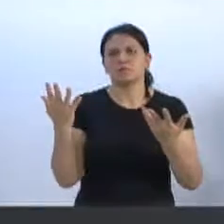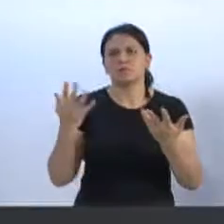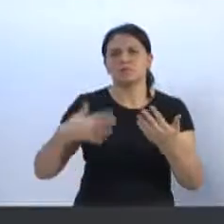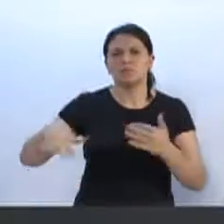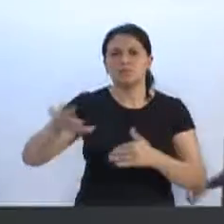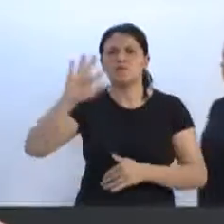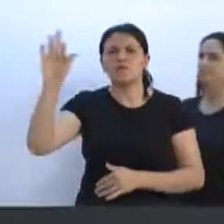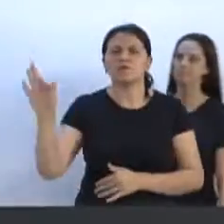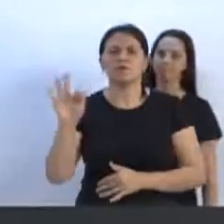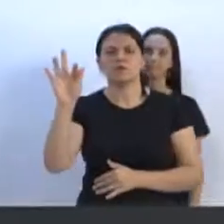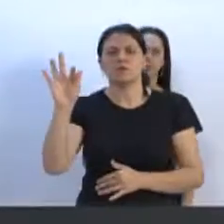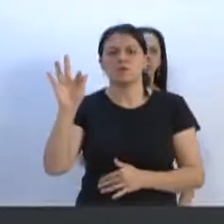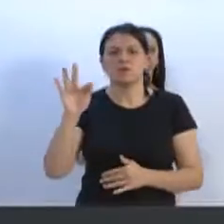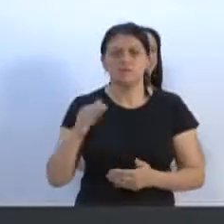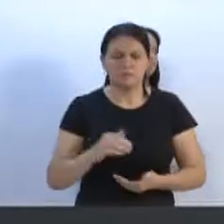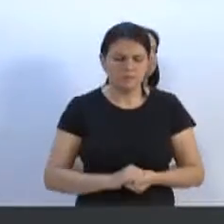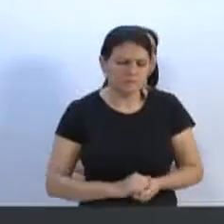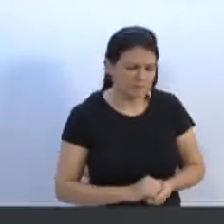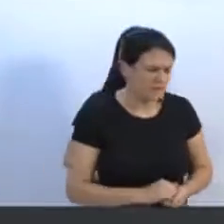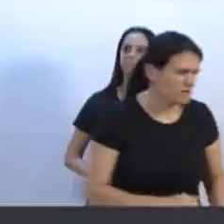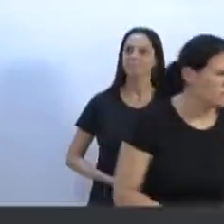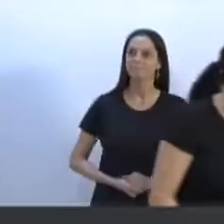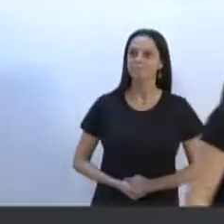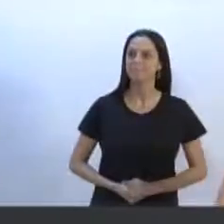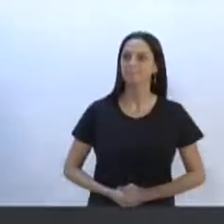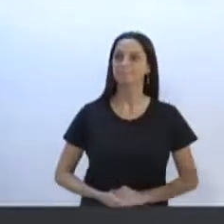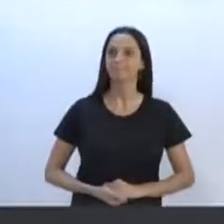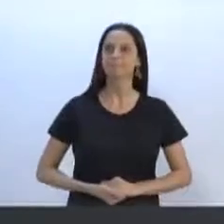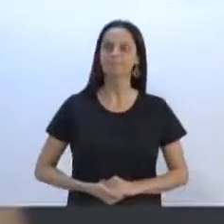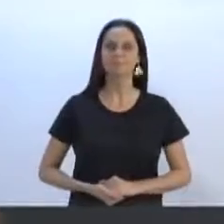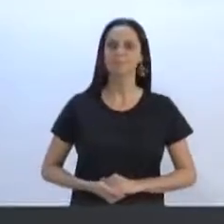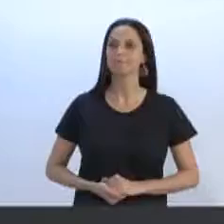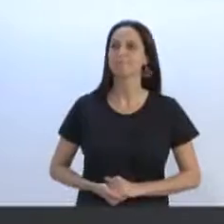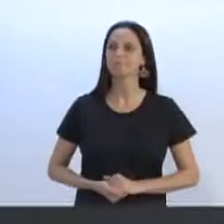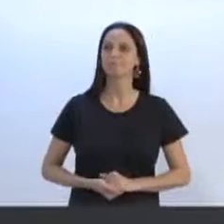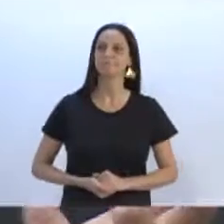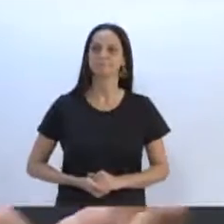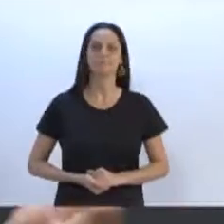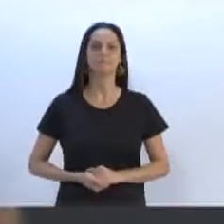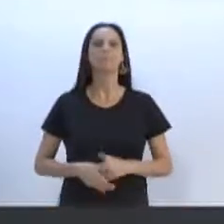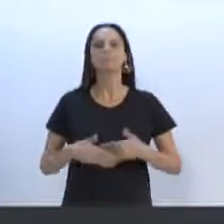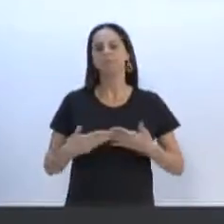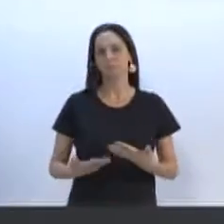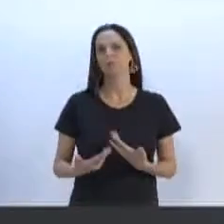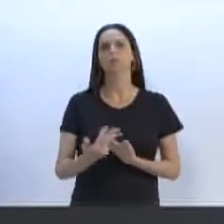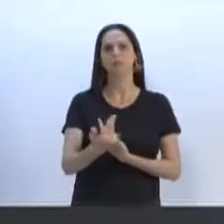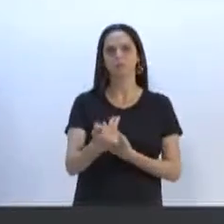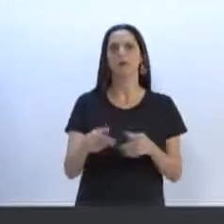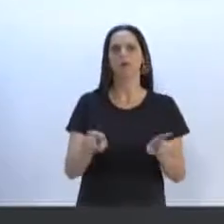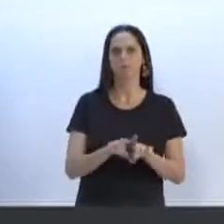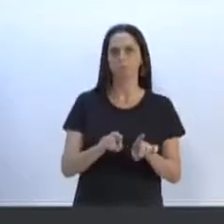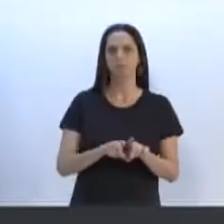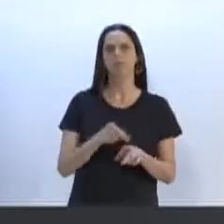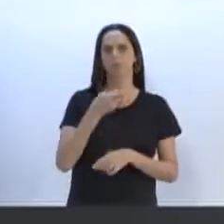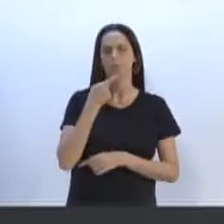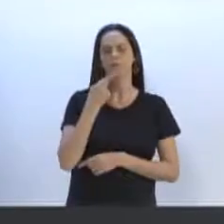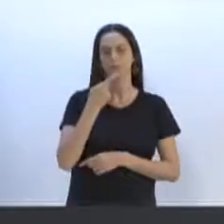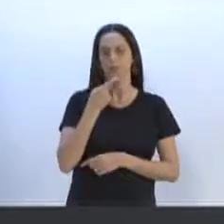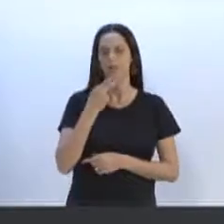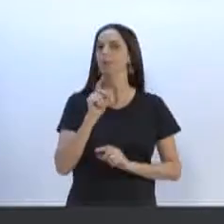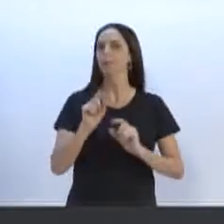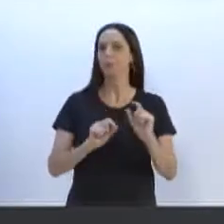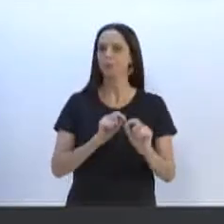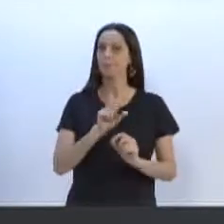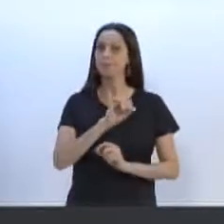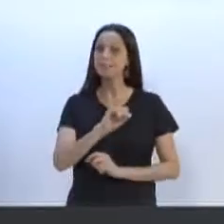federal. Então, há momentos que eu já tive essa coerência aqui também. Da mesma forma, repito, se esses